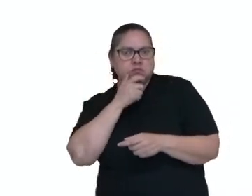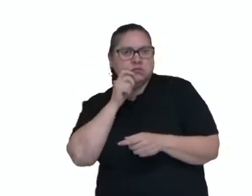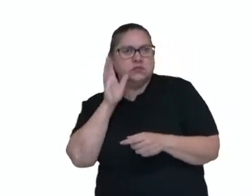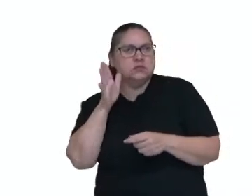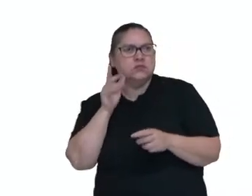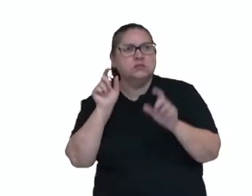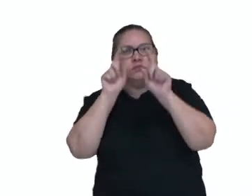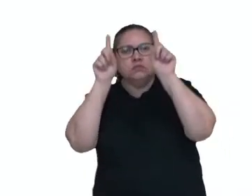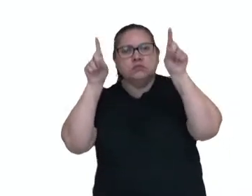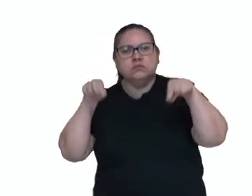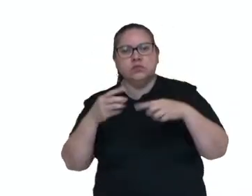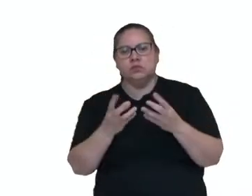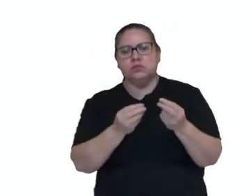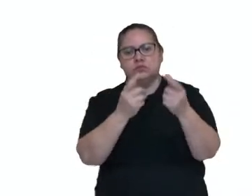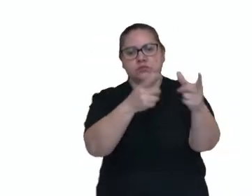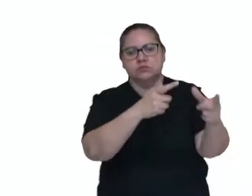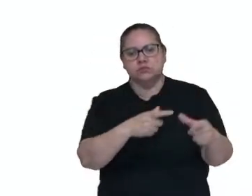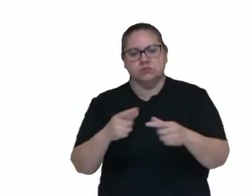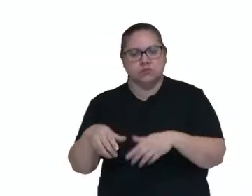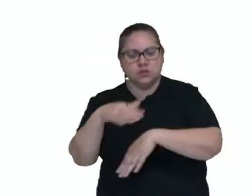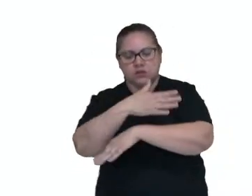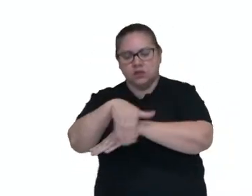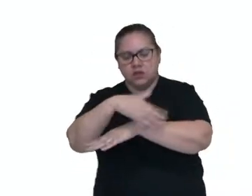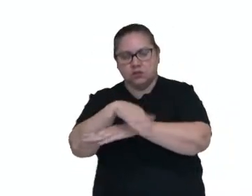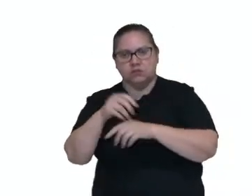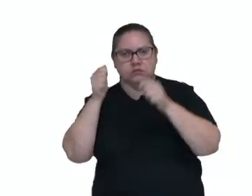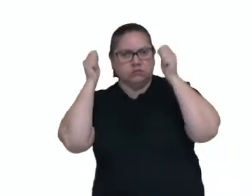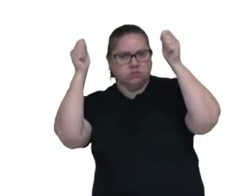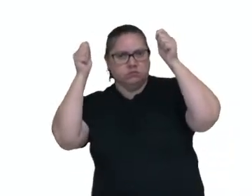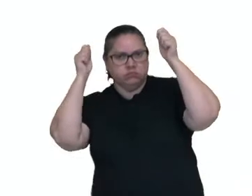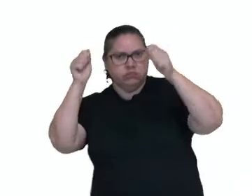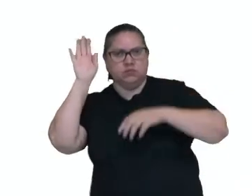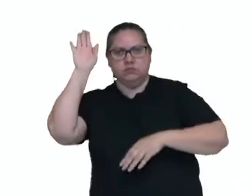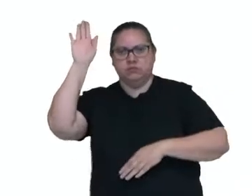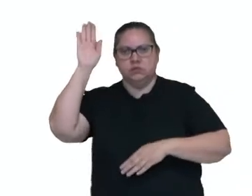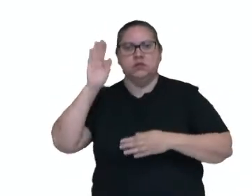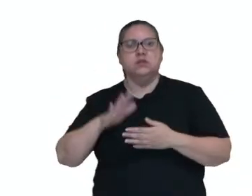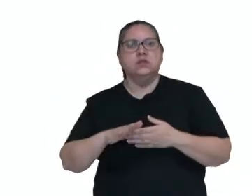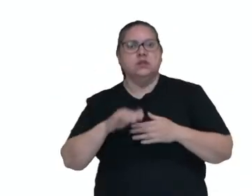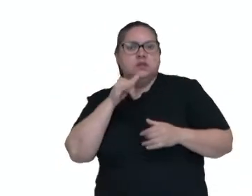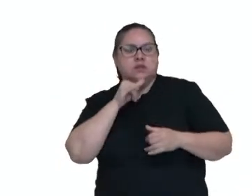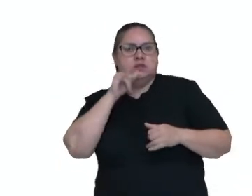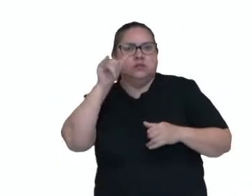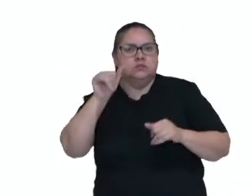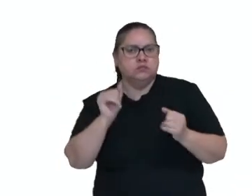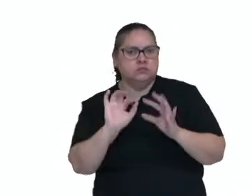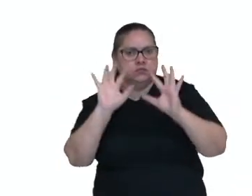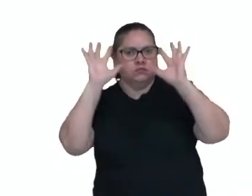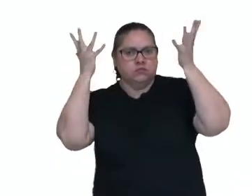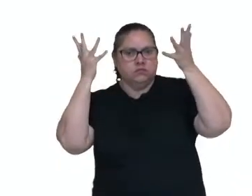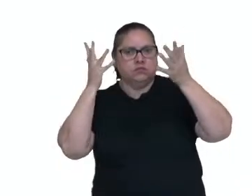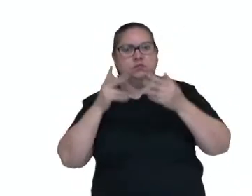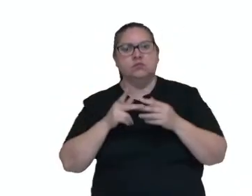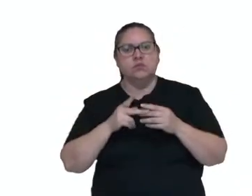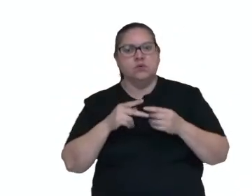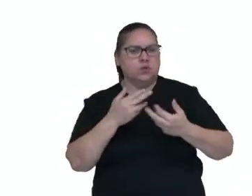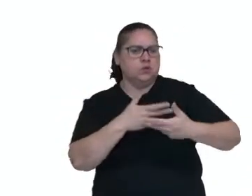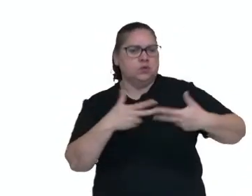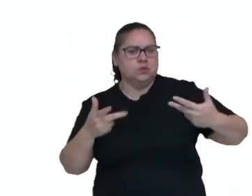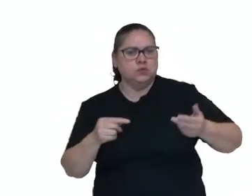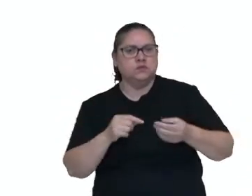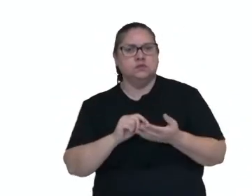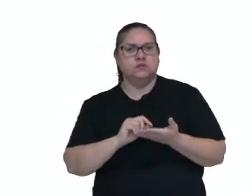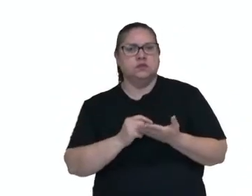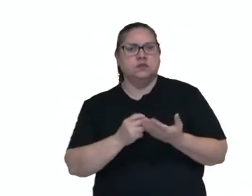cartazes estão em muitos lugares, nas ruas, campanha eleitoral, anúncio de evento, divulgação de produto,